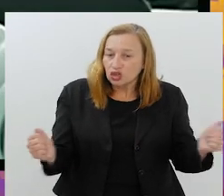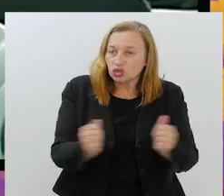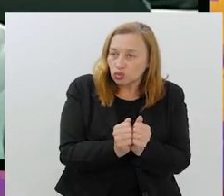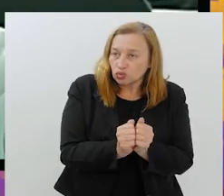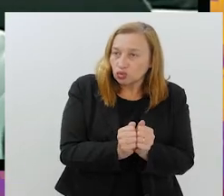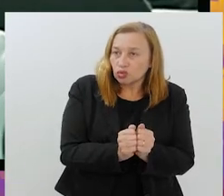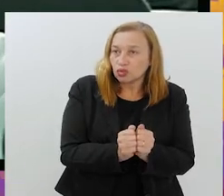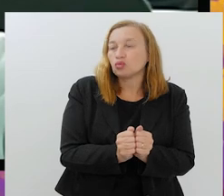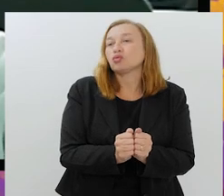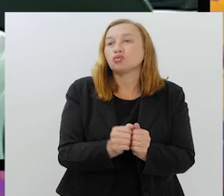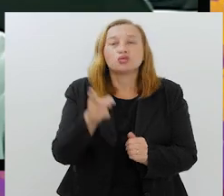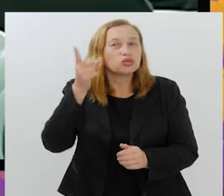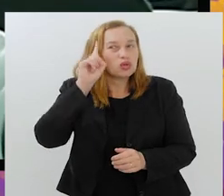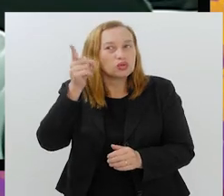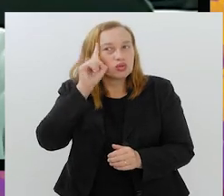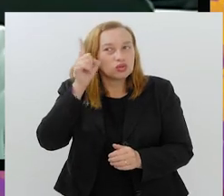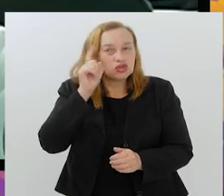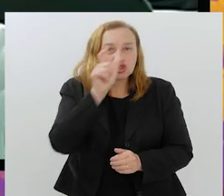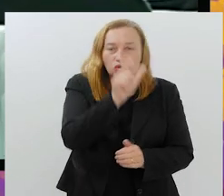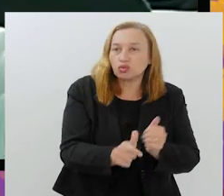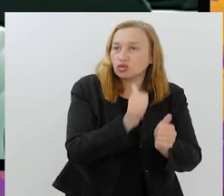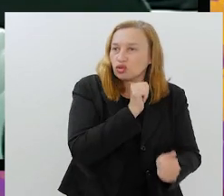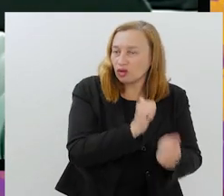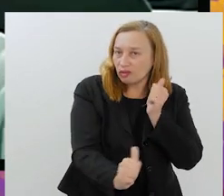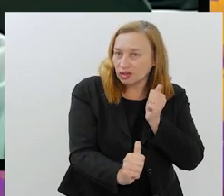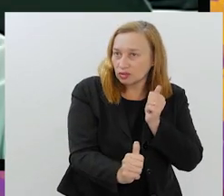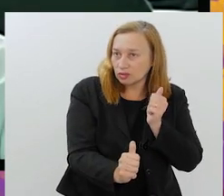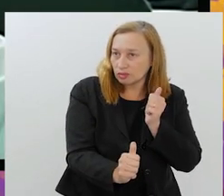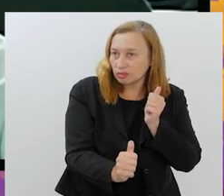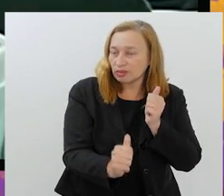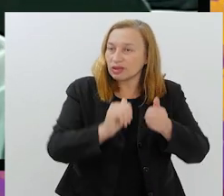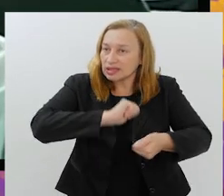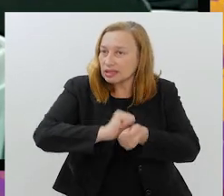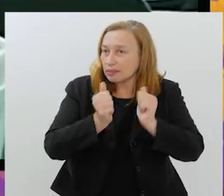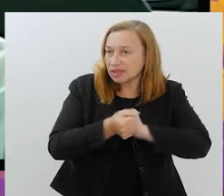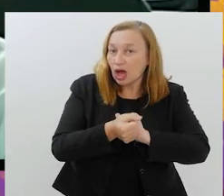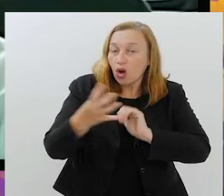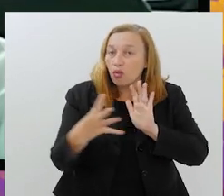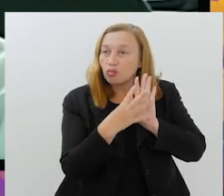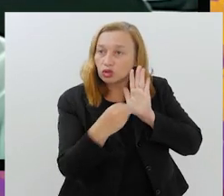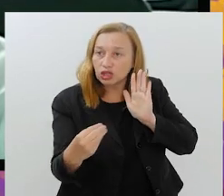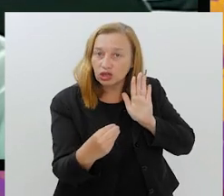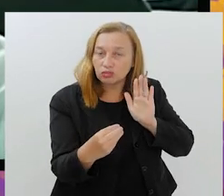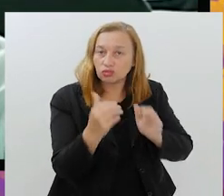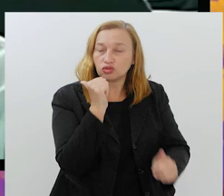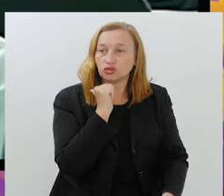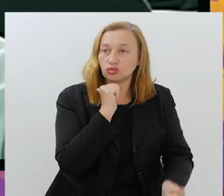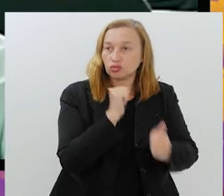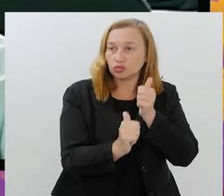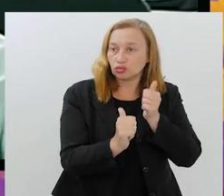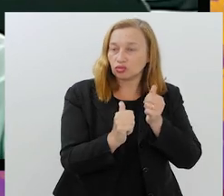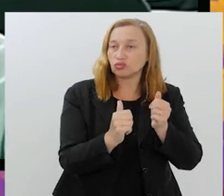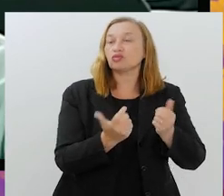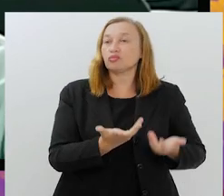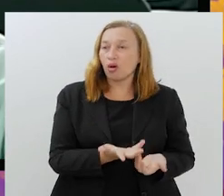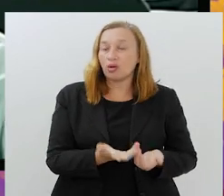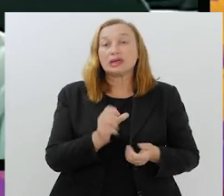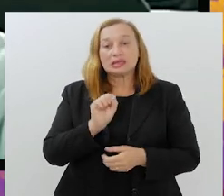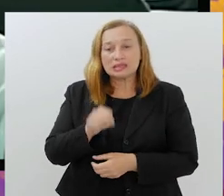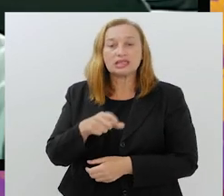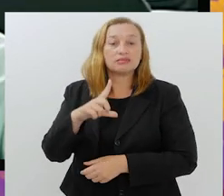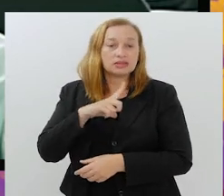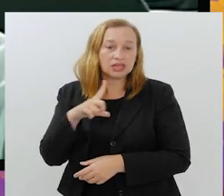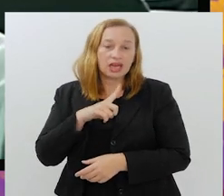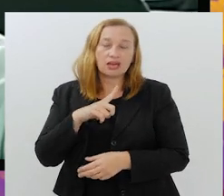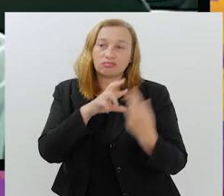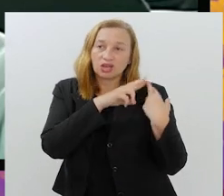com os jogadores todos os dias para poder implementar, paulatina e sistematicamente, o seu modelo de jogo, que o modelo disruptivo. Mas, sim,